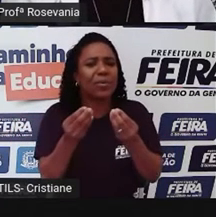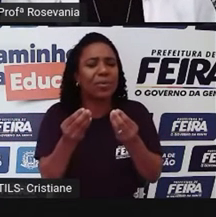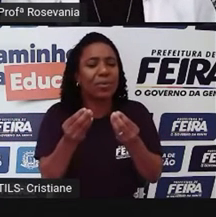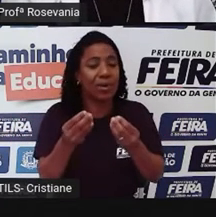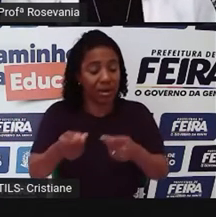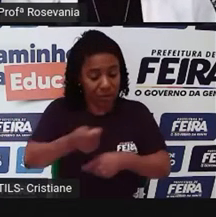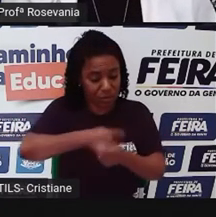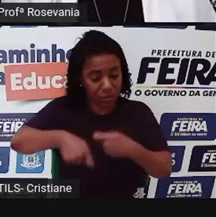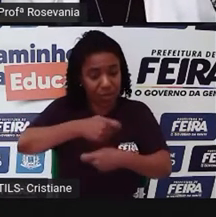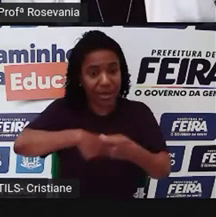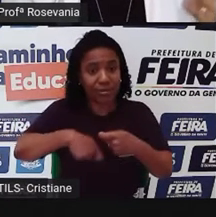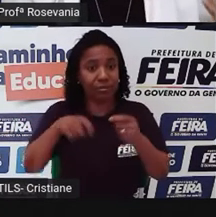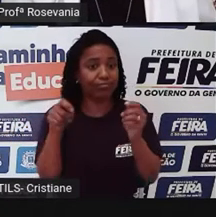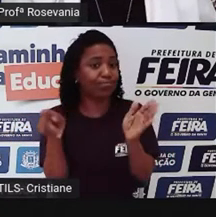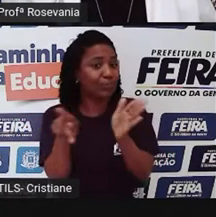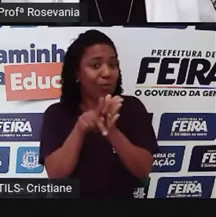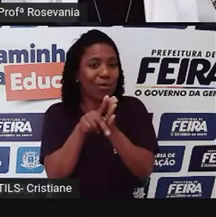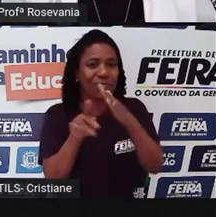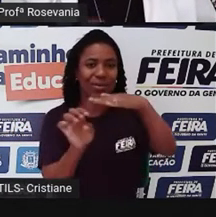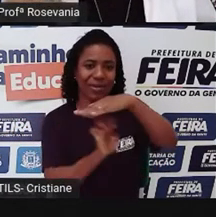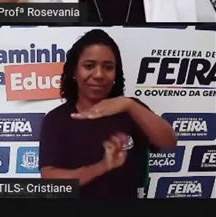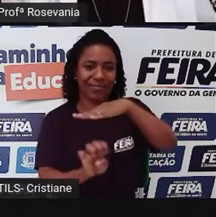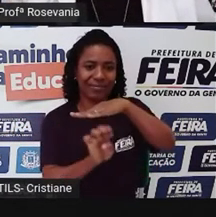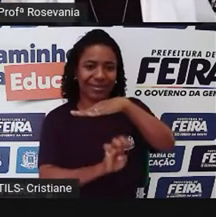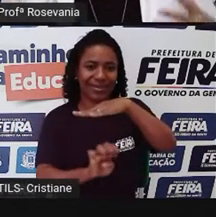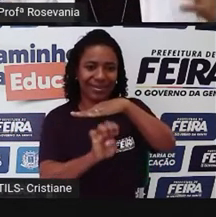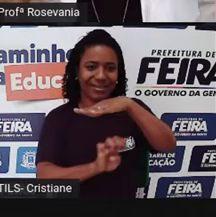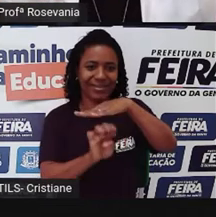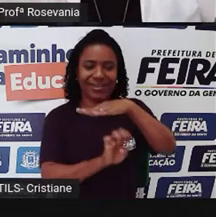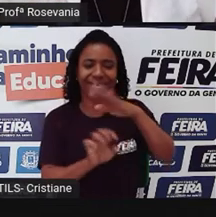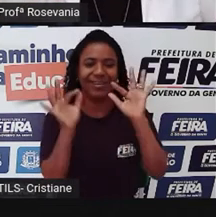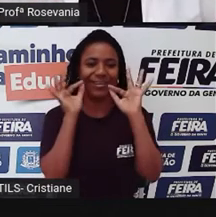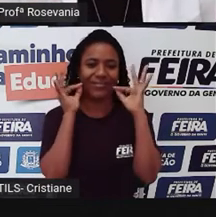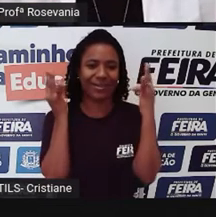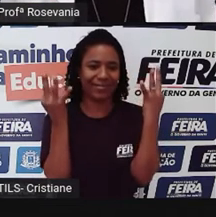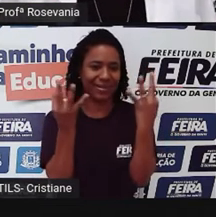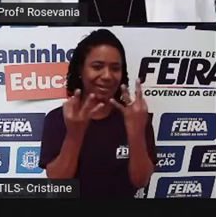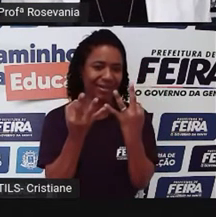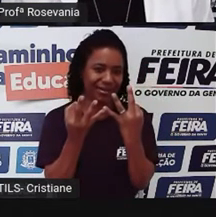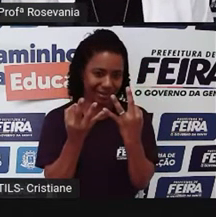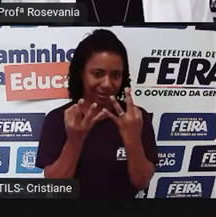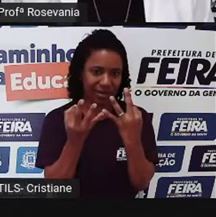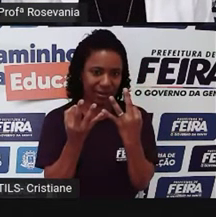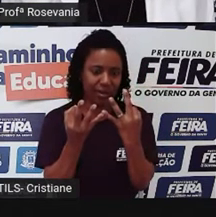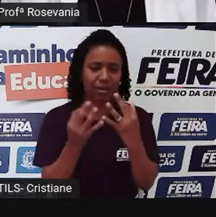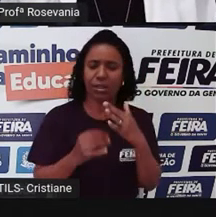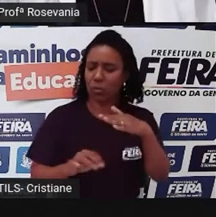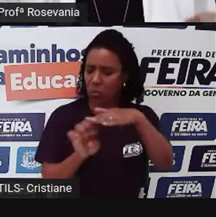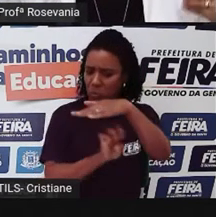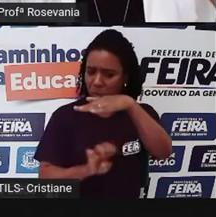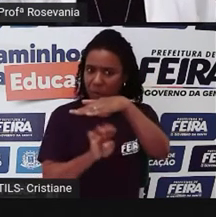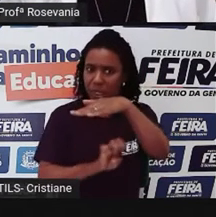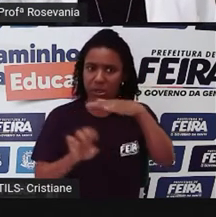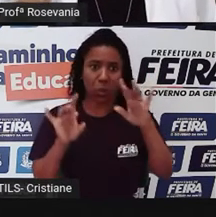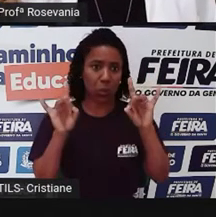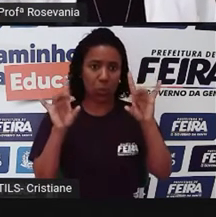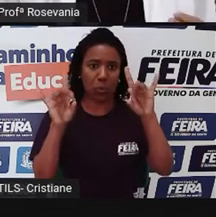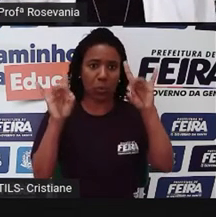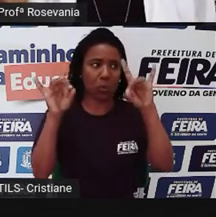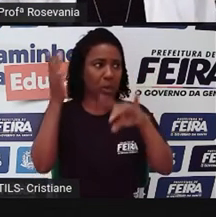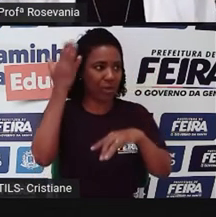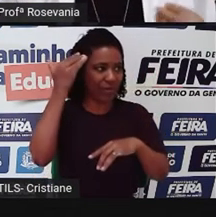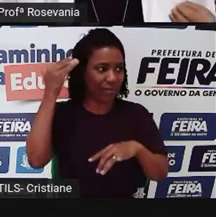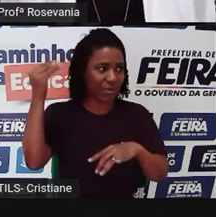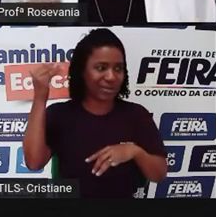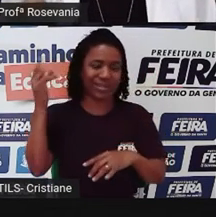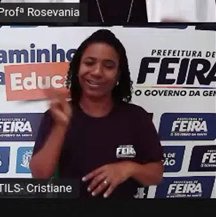familiares. São aqueles que não estão ligados a nenhuma grande empresa, sim, mas que tem